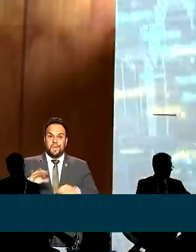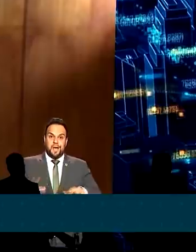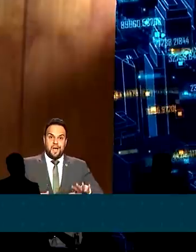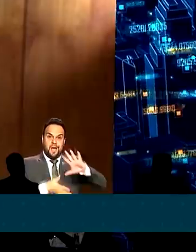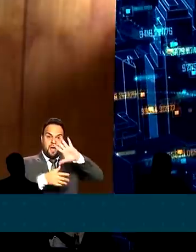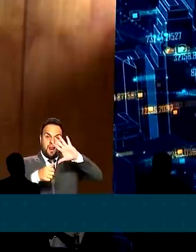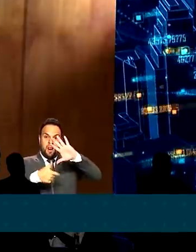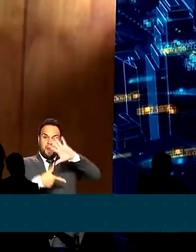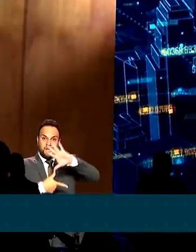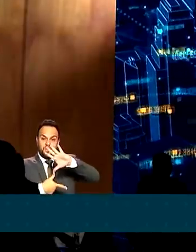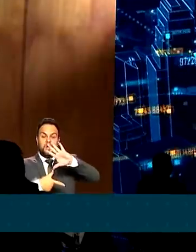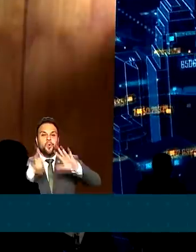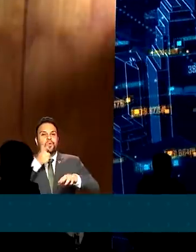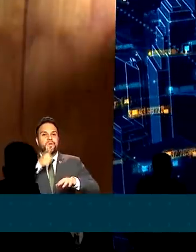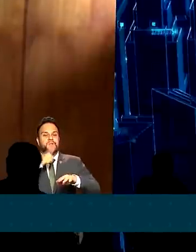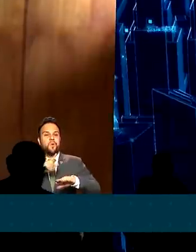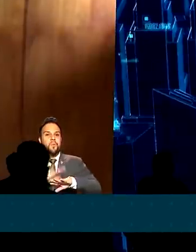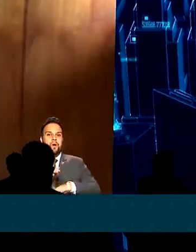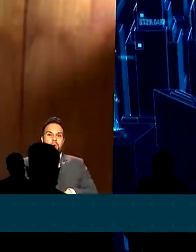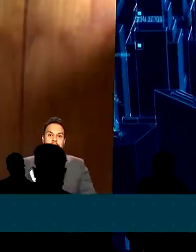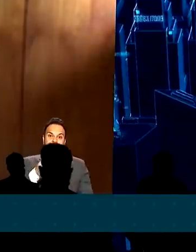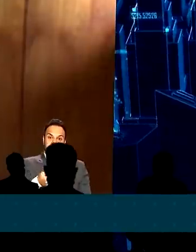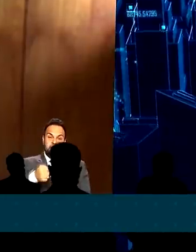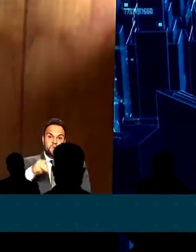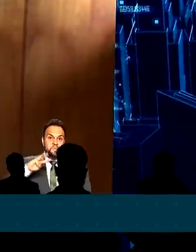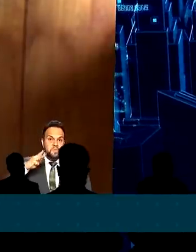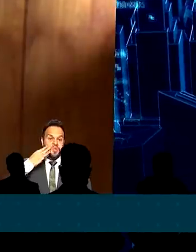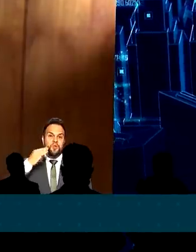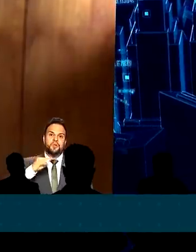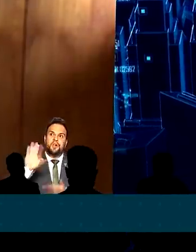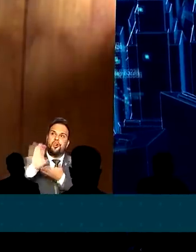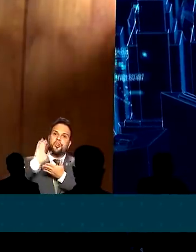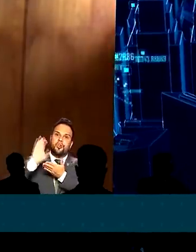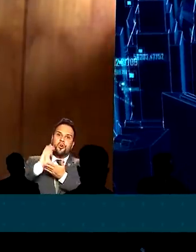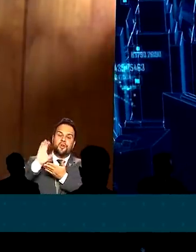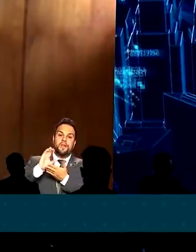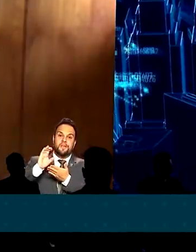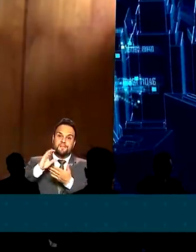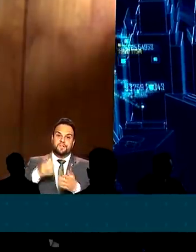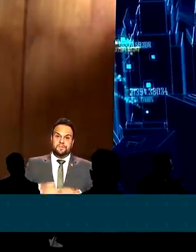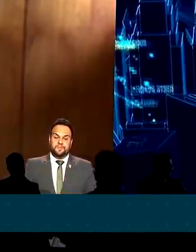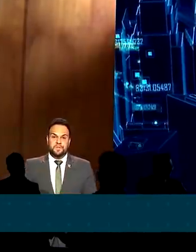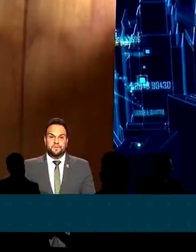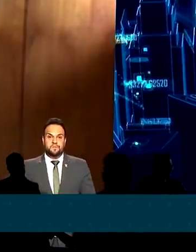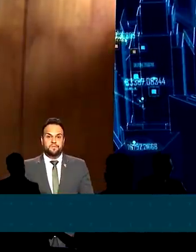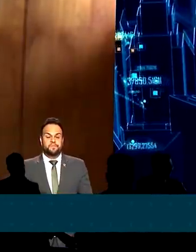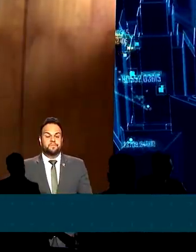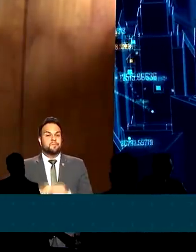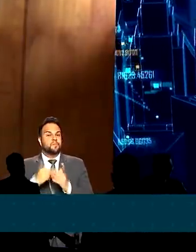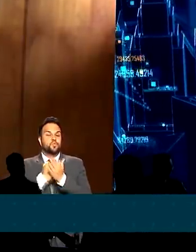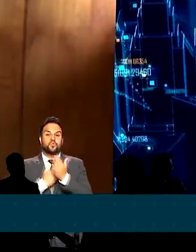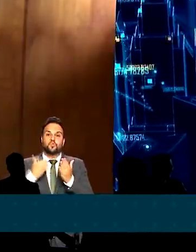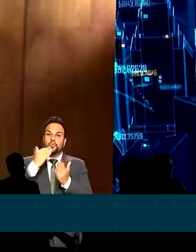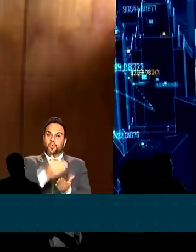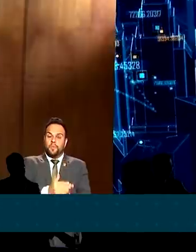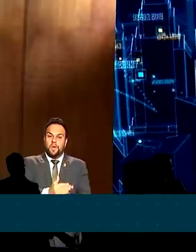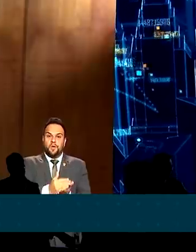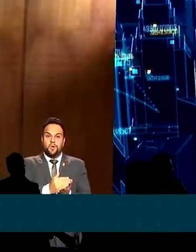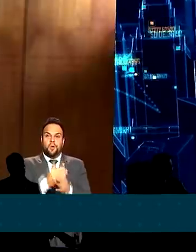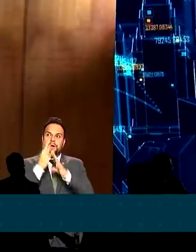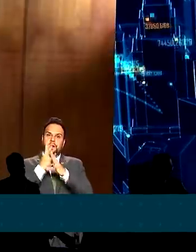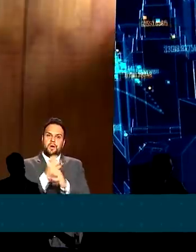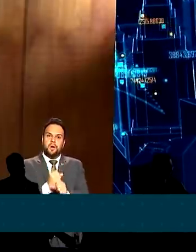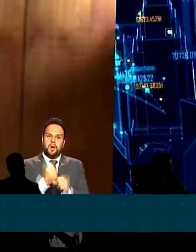Latina, alcançou mais de 47 bilhões em investimentos. Resultado superou a soma de todas